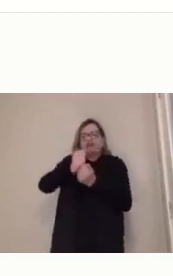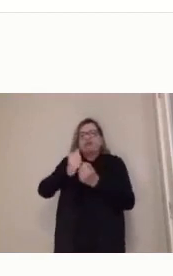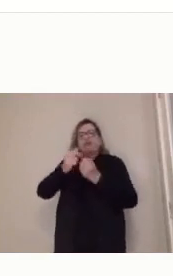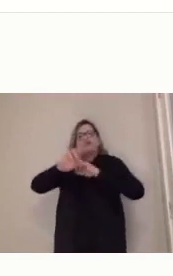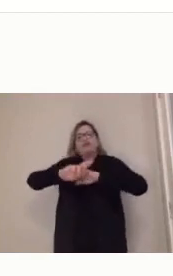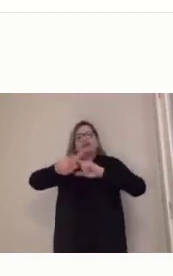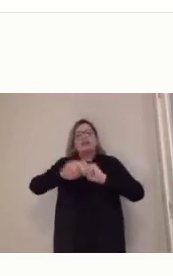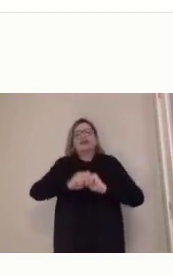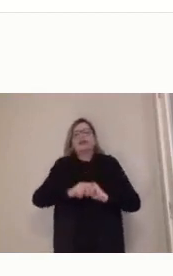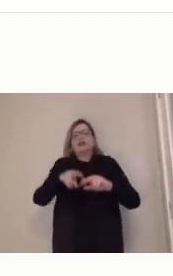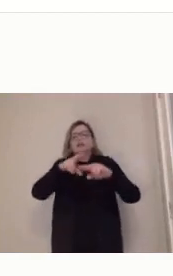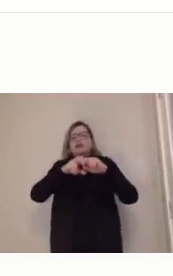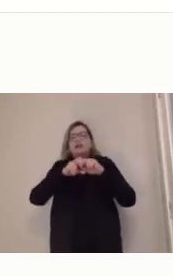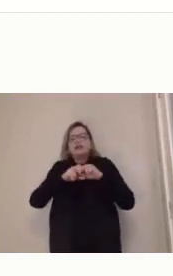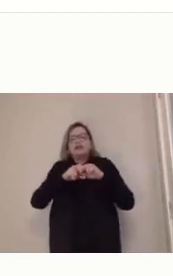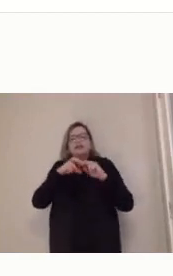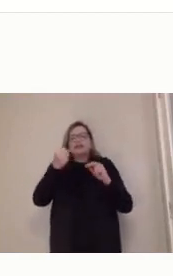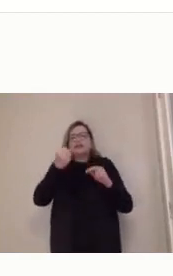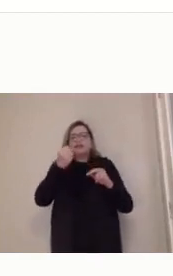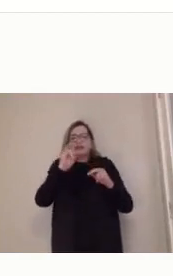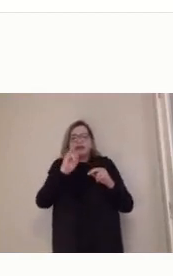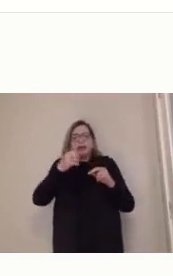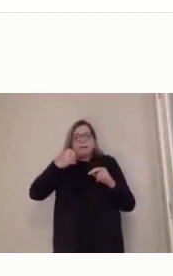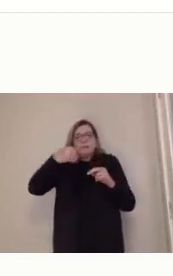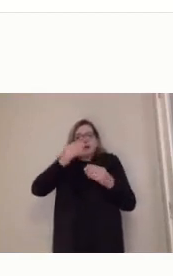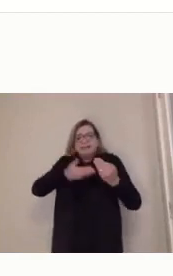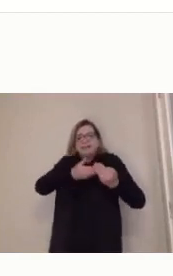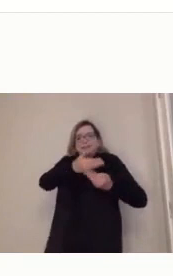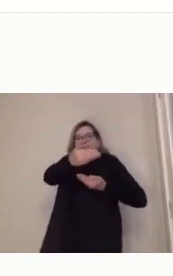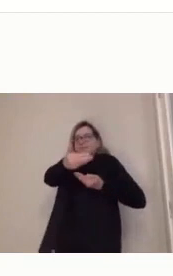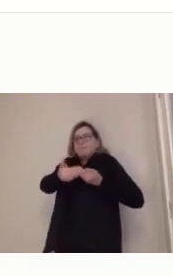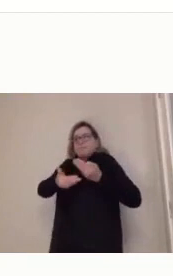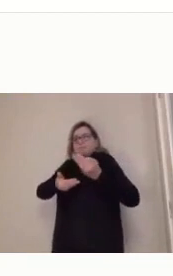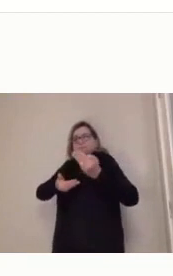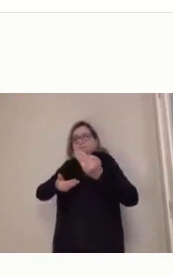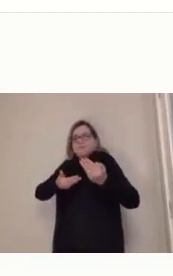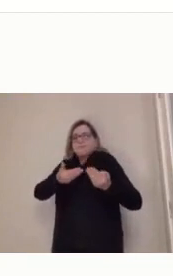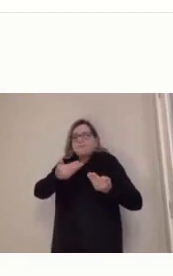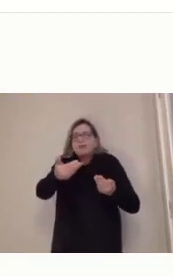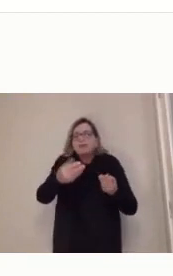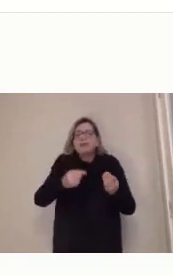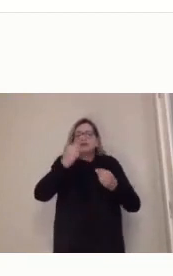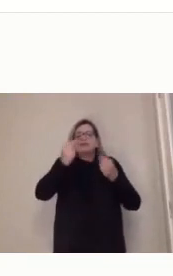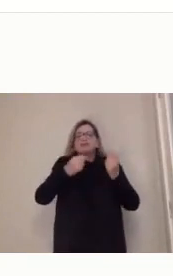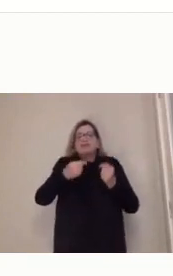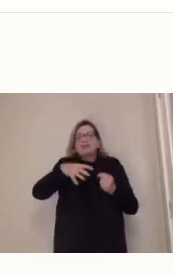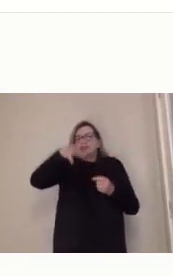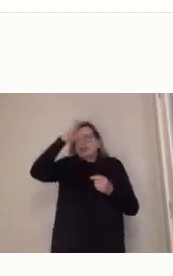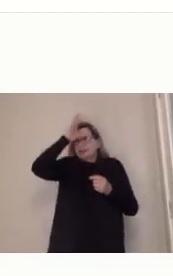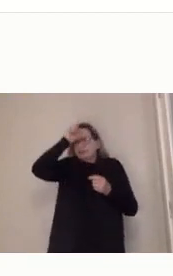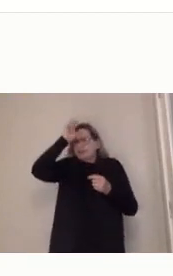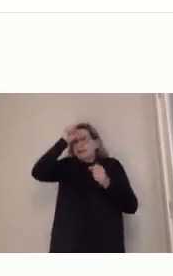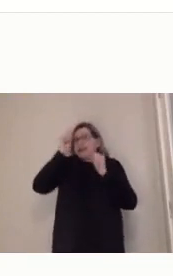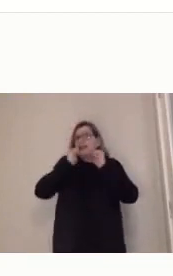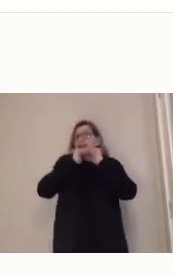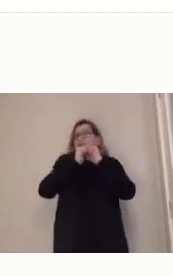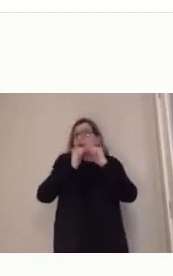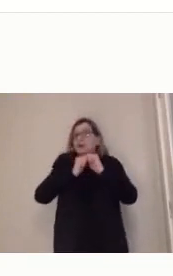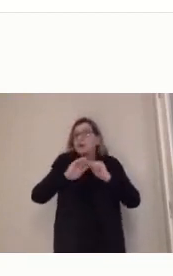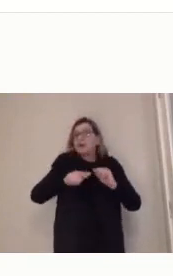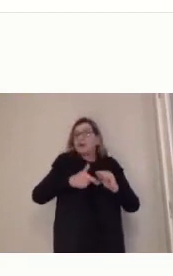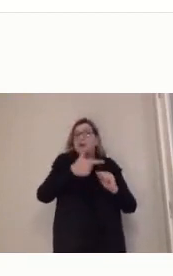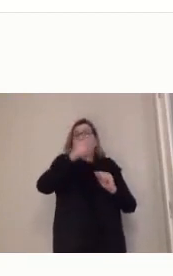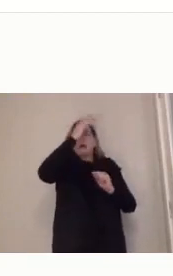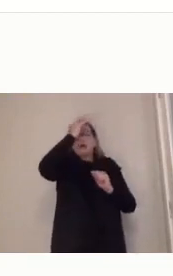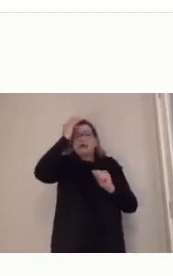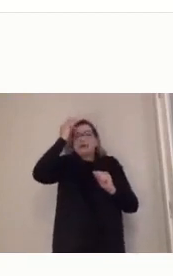trabalha em rede, quanto mais a gente trabalha em rede, a gente aprende em rede, a gente socializa o que aprendeu de uma forma